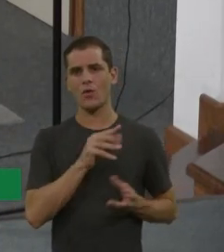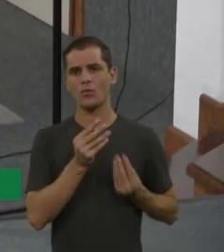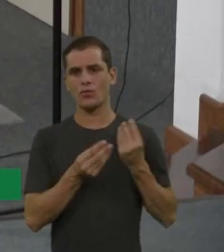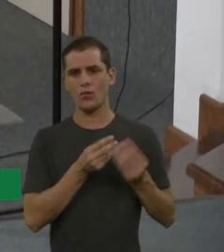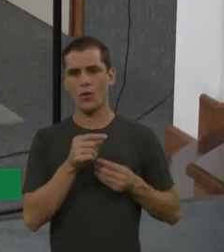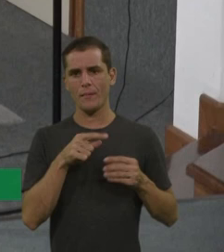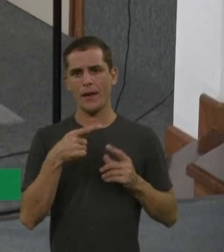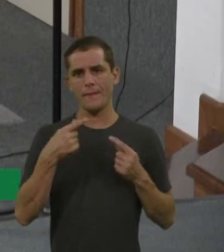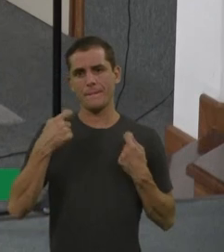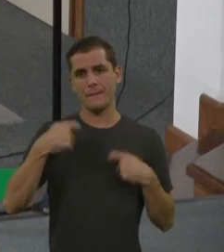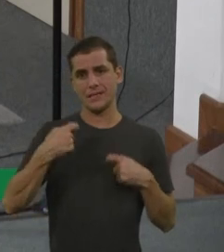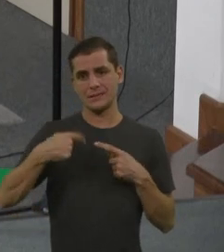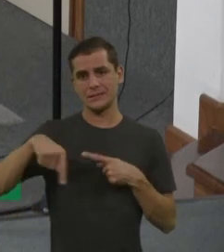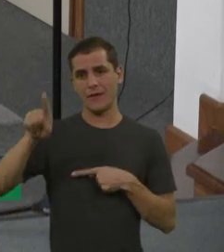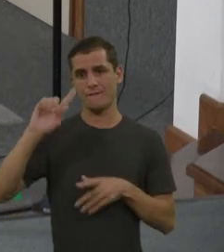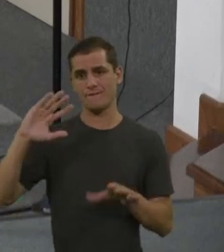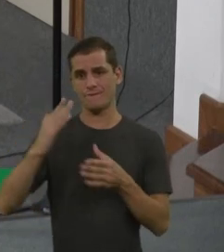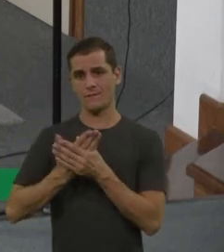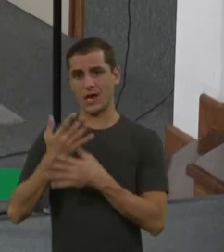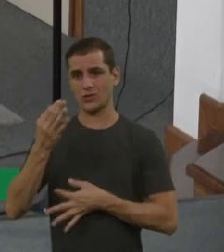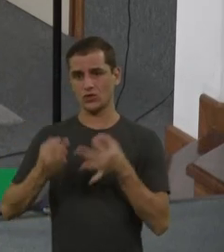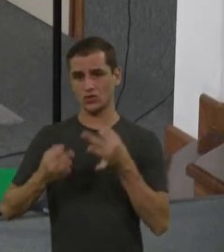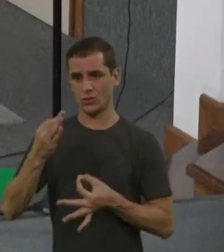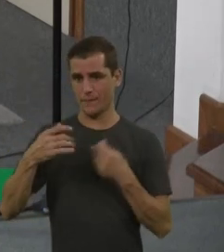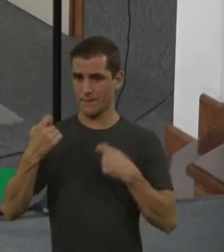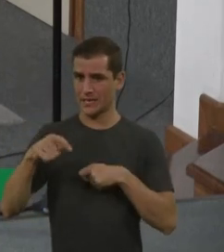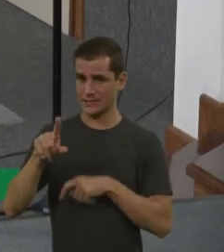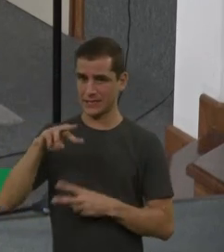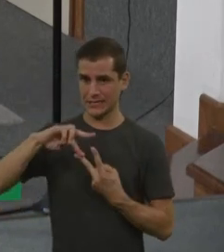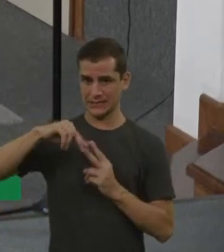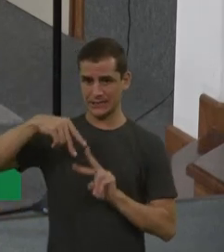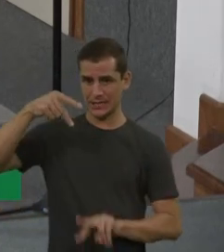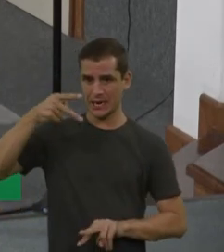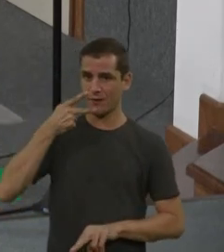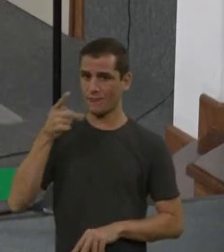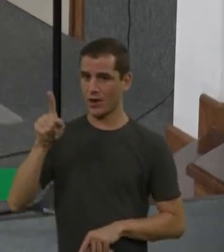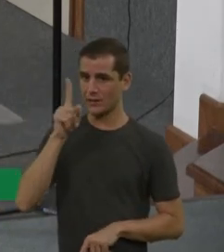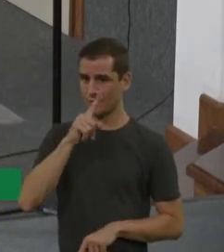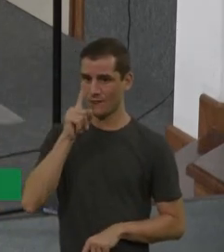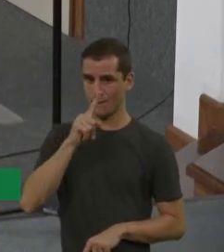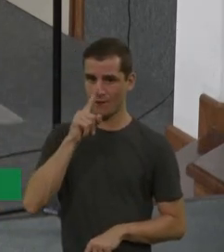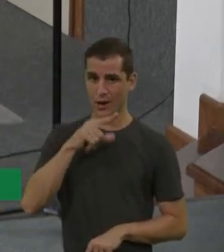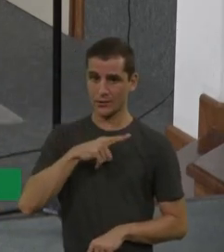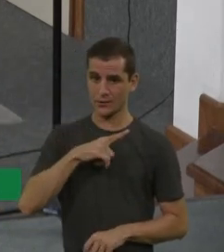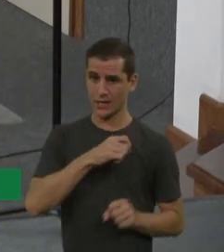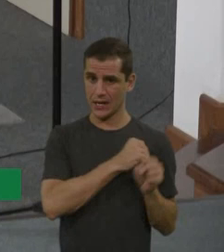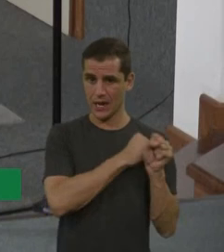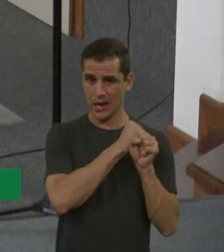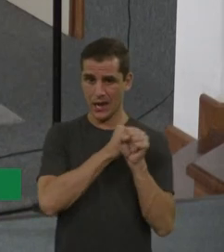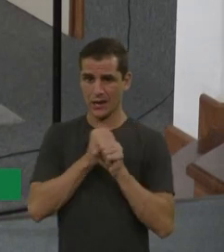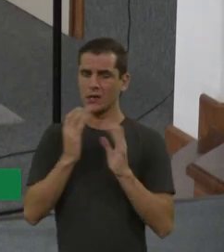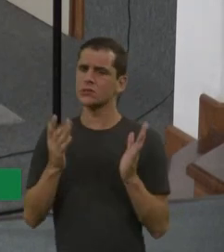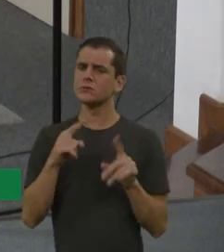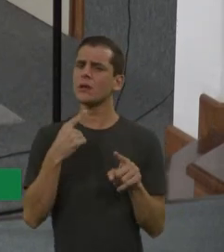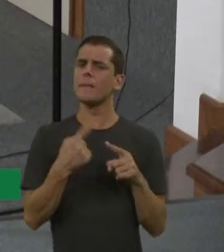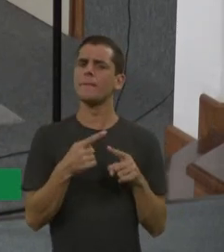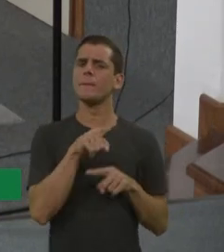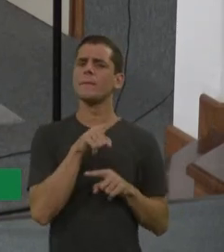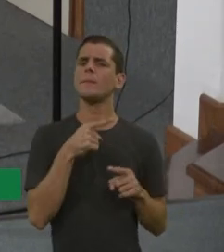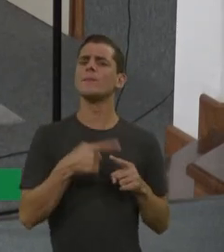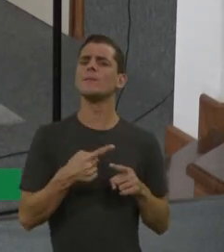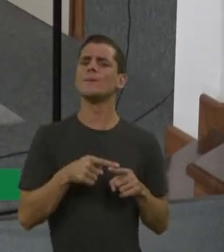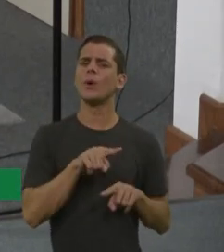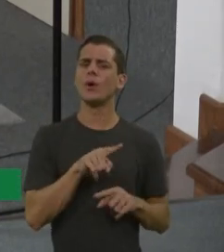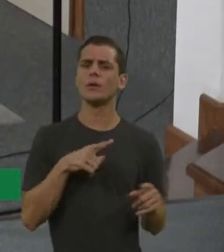judicialização, tá? Então, isso é uma coisa que a genética é bastante falha e a gente vem ao longo dos anos sempre questionando e pedindo suporte pra ter isso